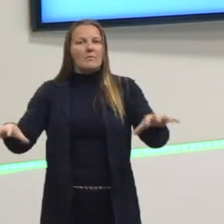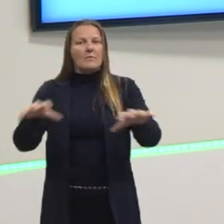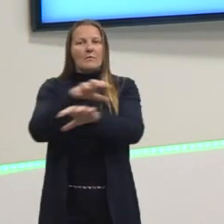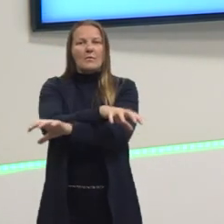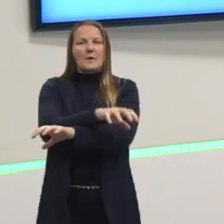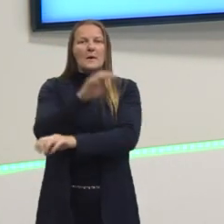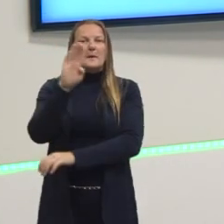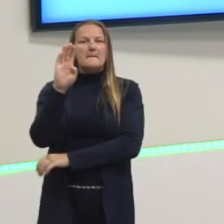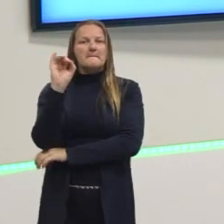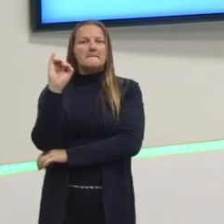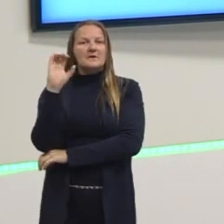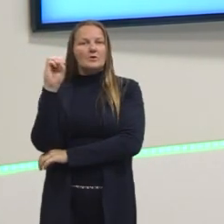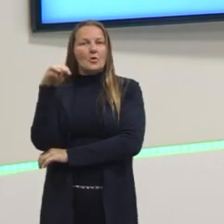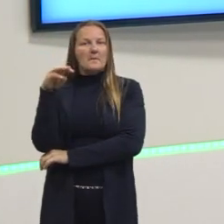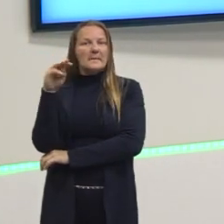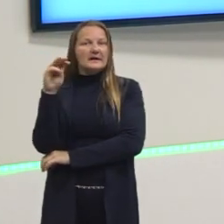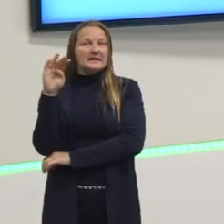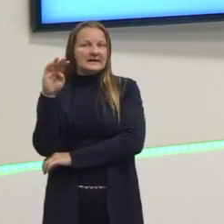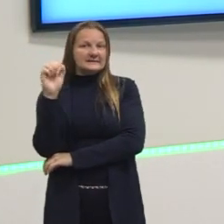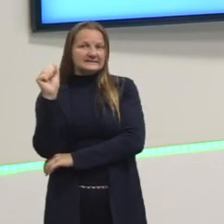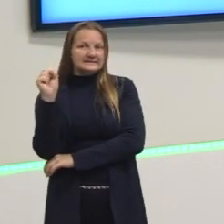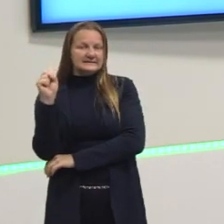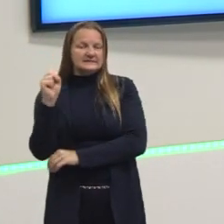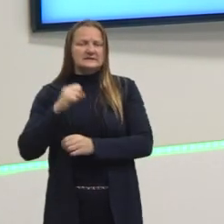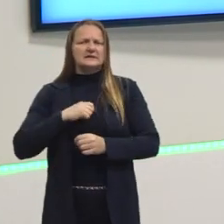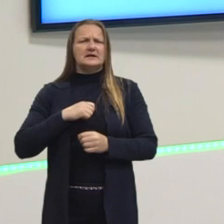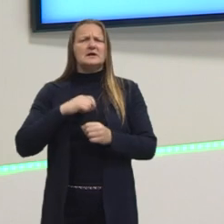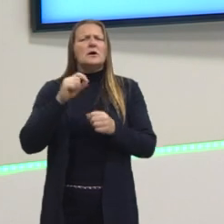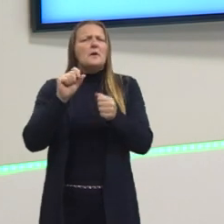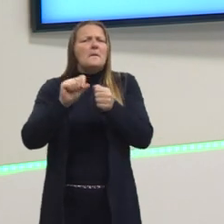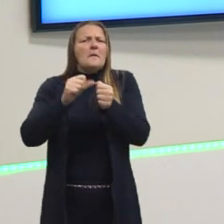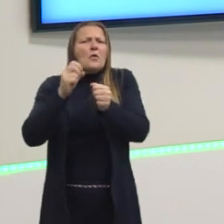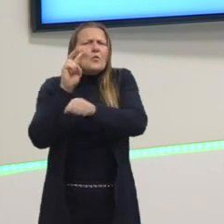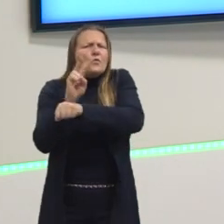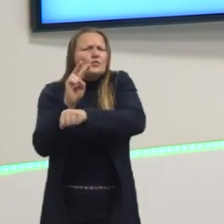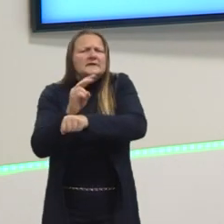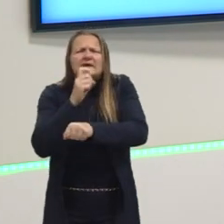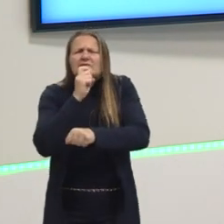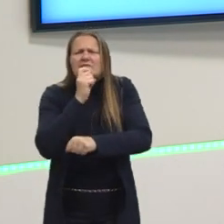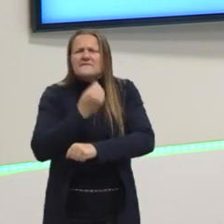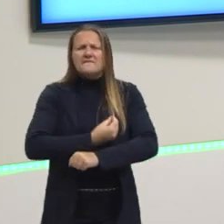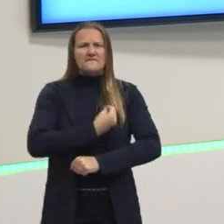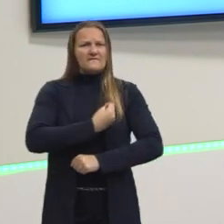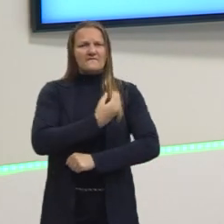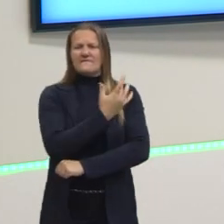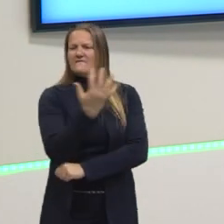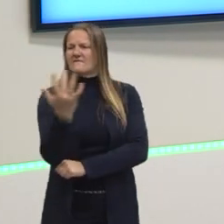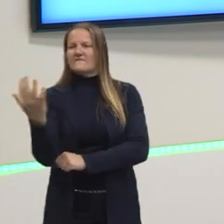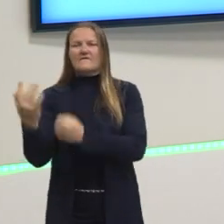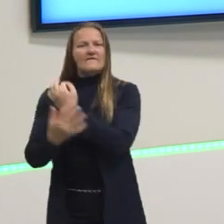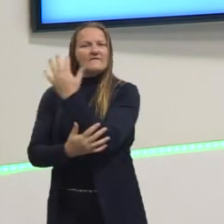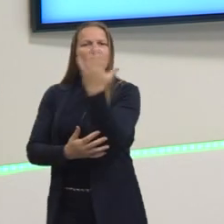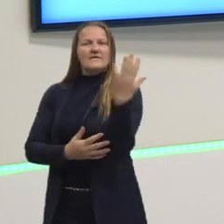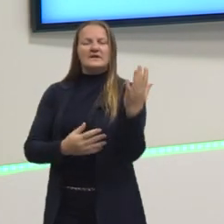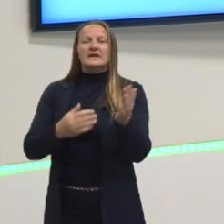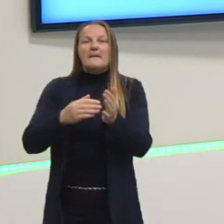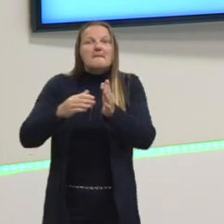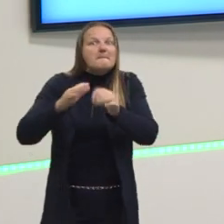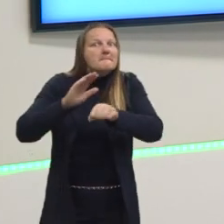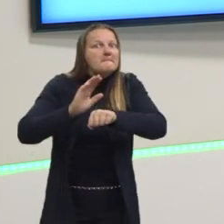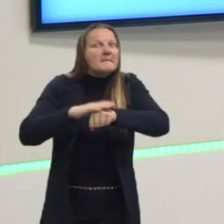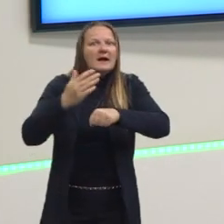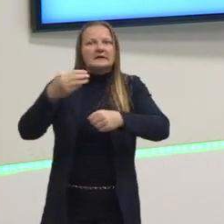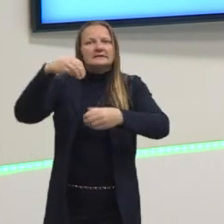área da ecologia, certo? E a ecologia é, assim, é o top 3, o top 1 das questões que mais